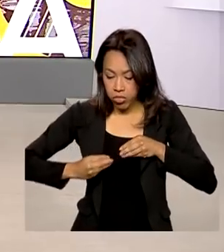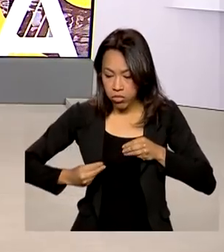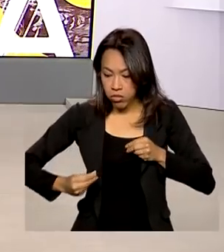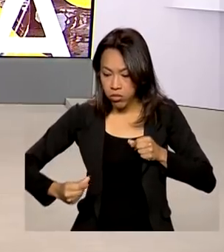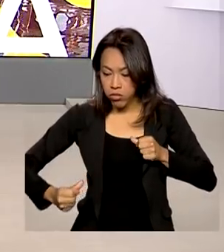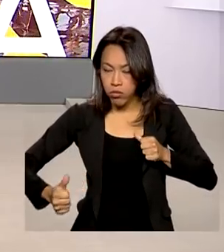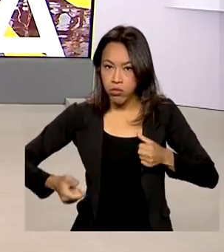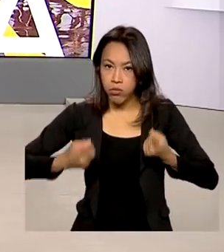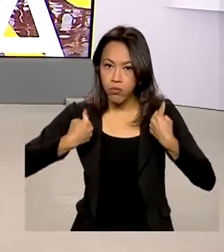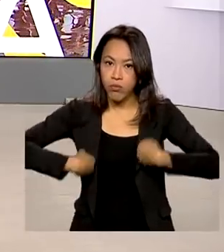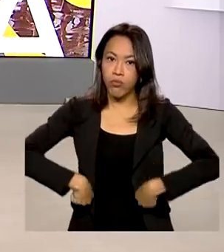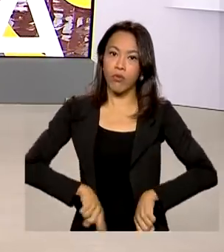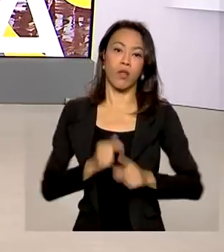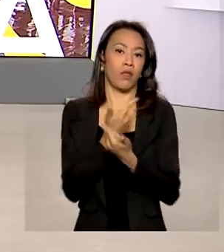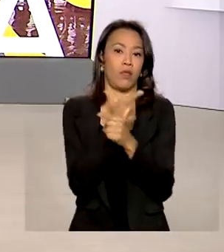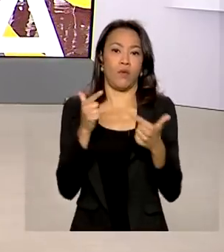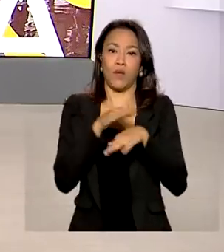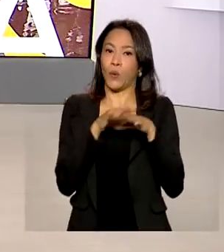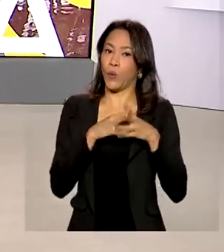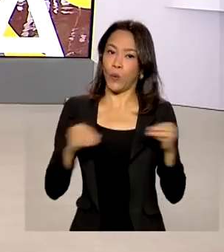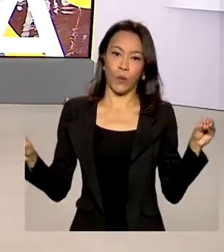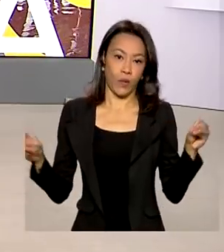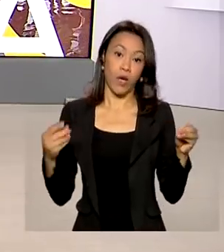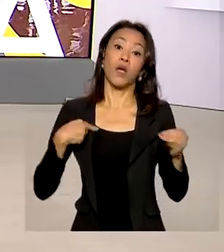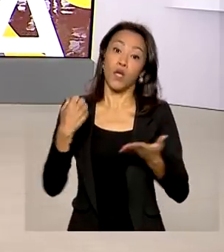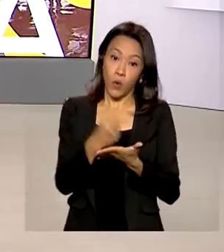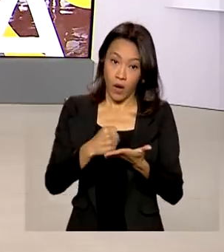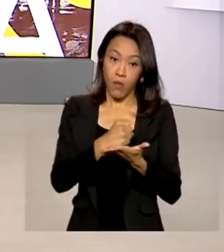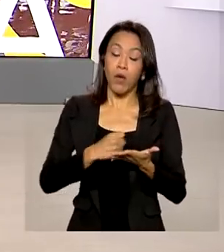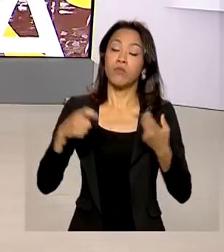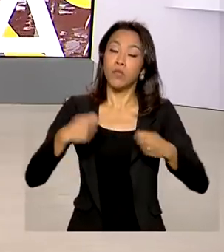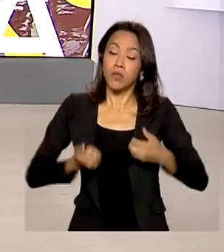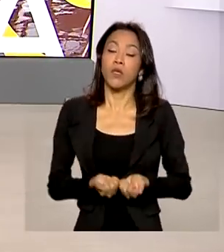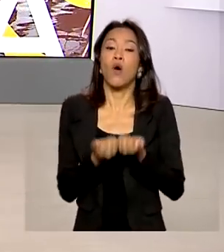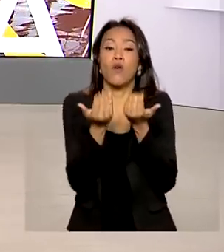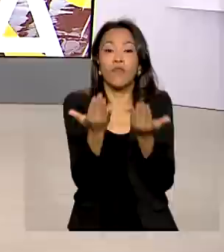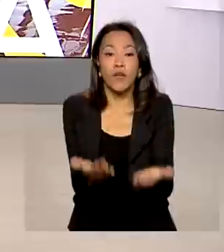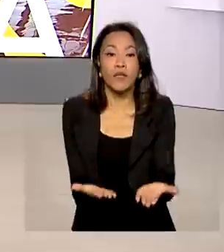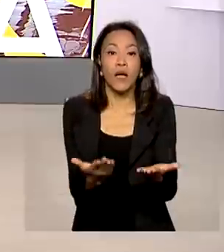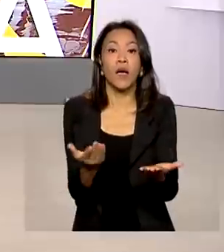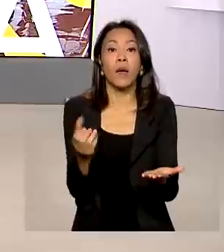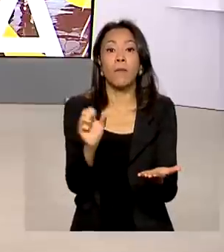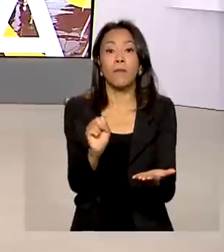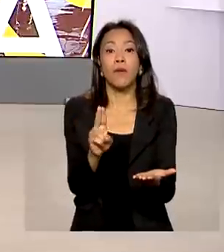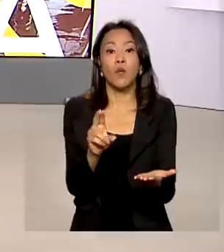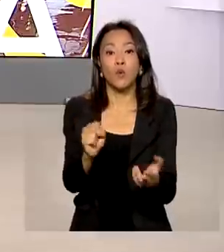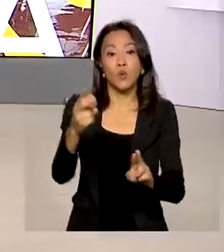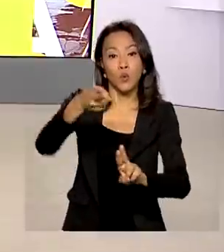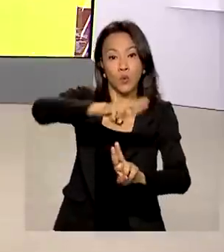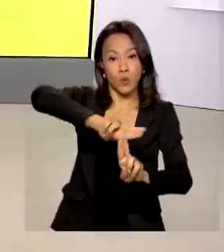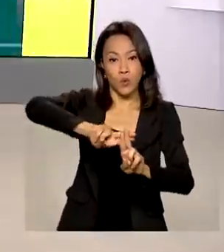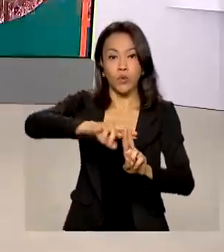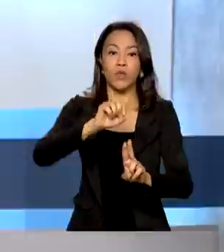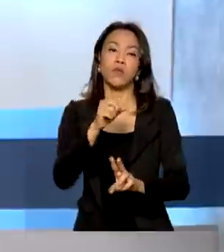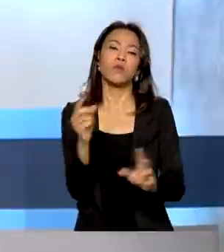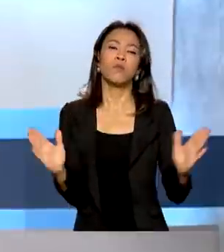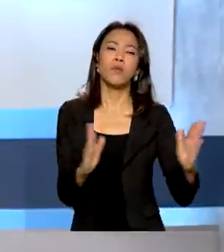portaria do Ministério da Saúde prevê ainda que o remédio deverá ser ofertado no SUS em até 180 dias.